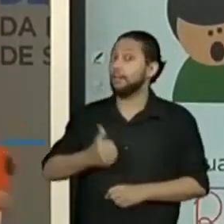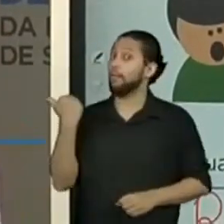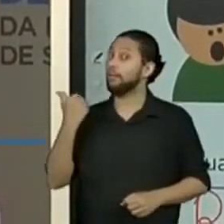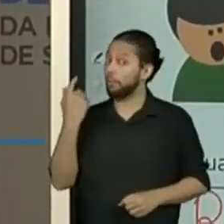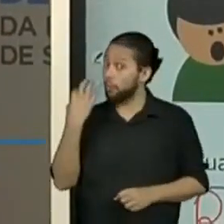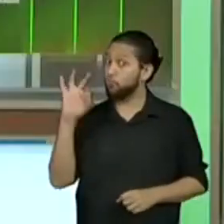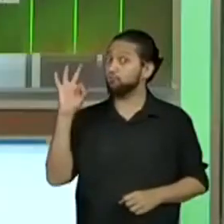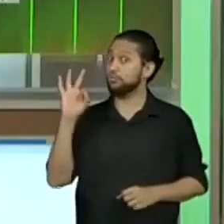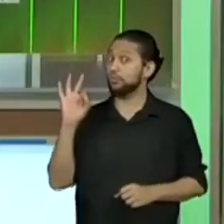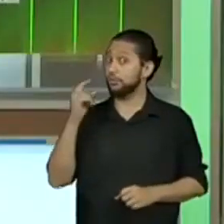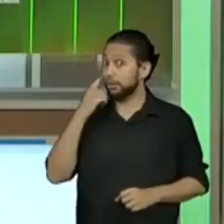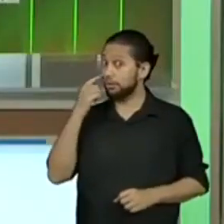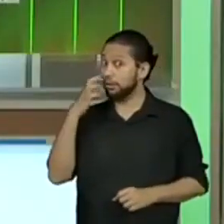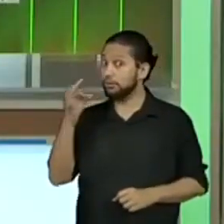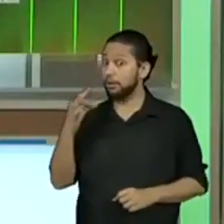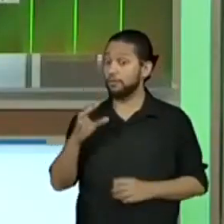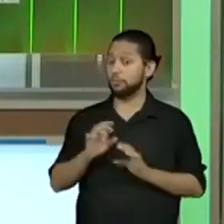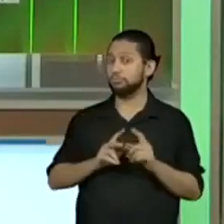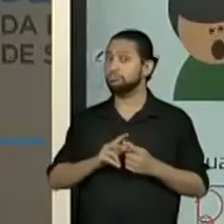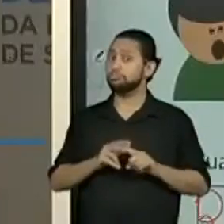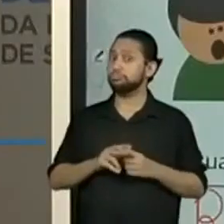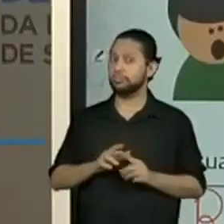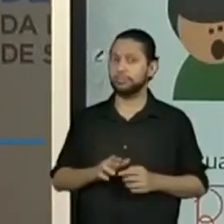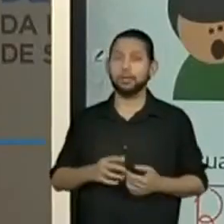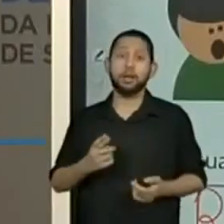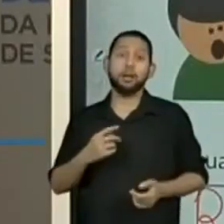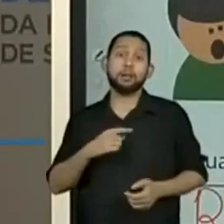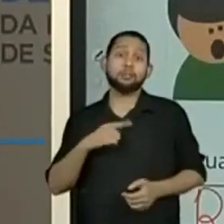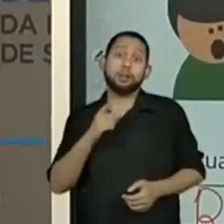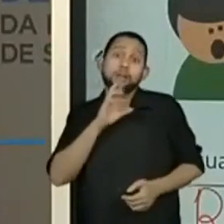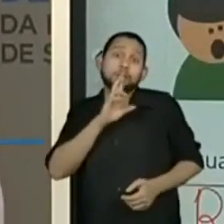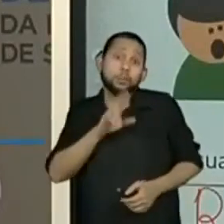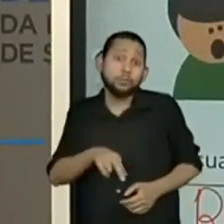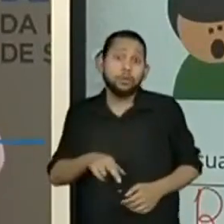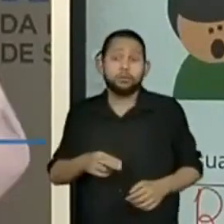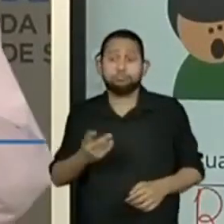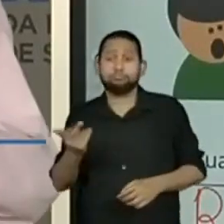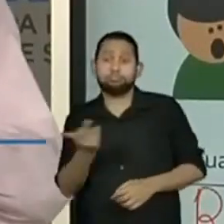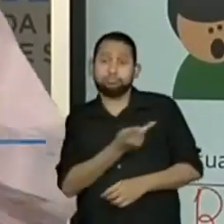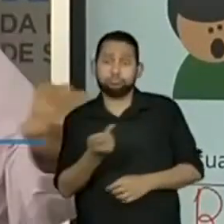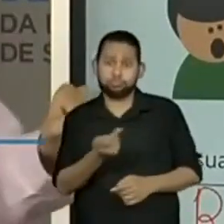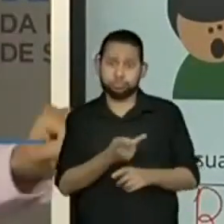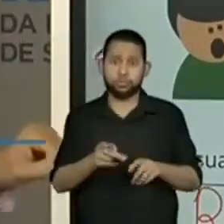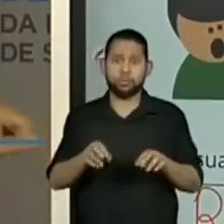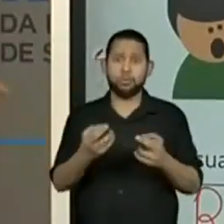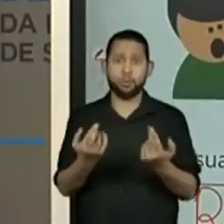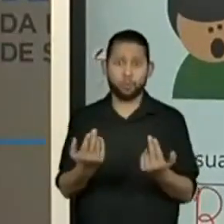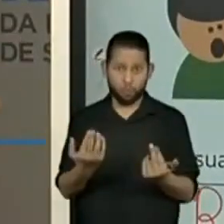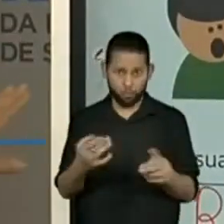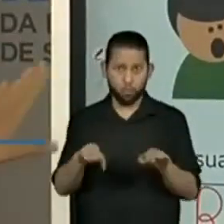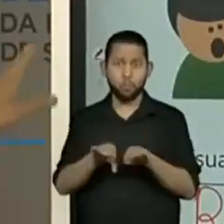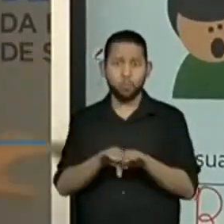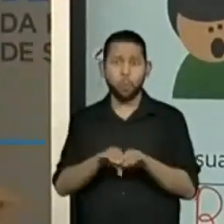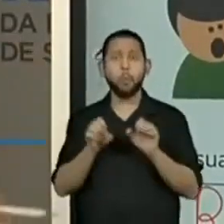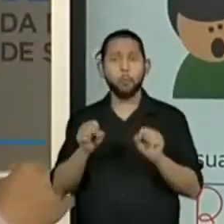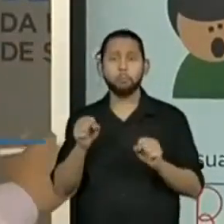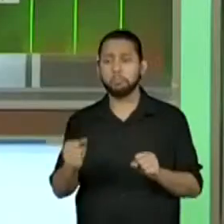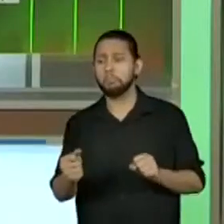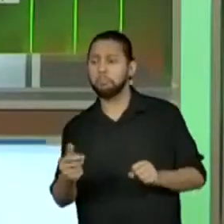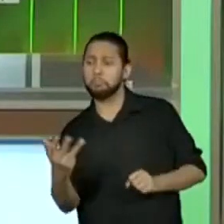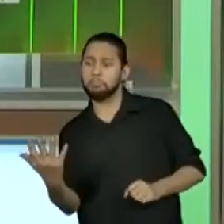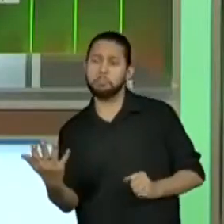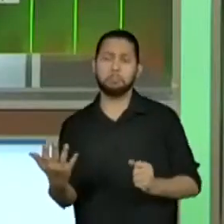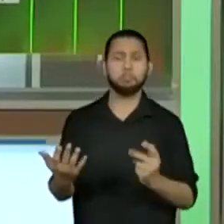então? Naquele momento, a nossa resposta foi oportuna e serviu, mas nesse momento, na sua